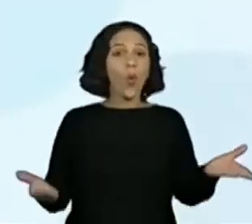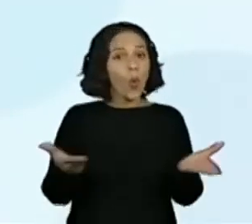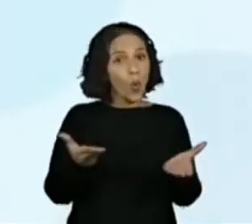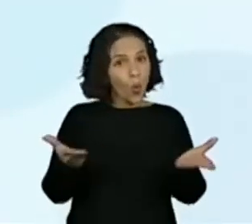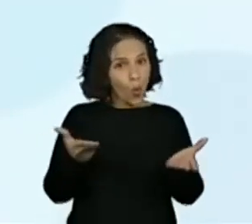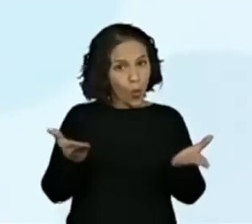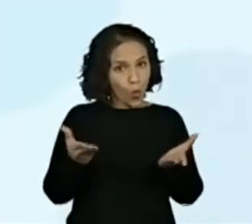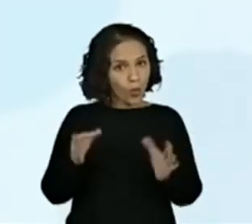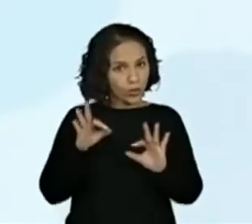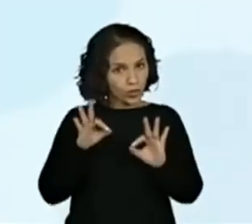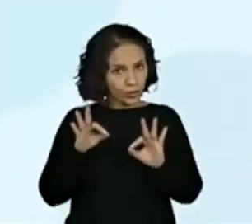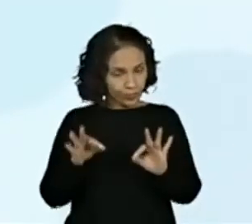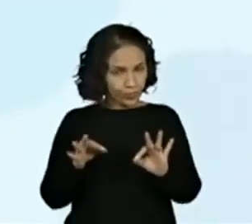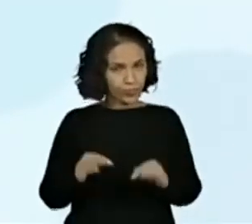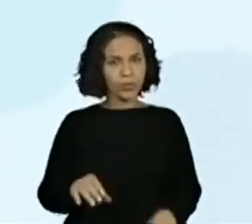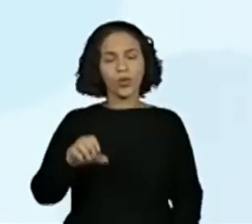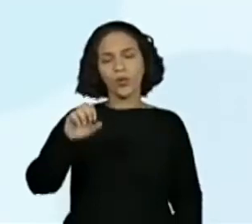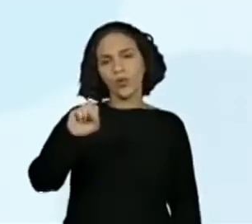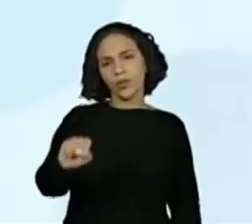momento, em 2020,